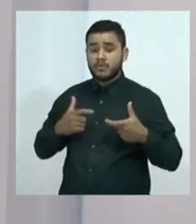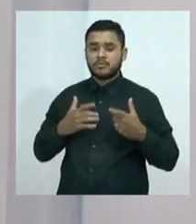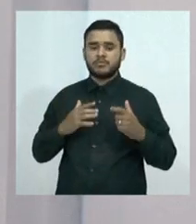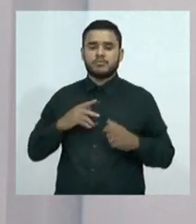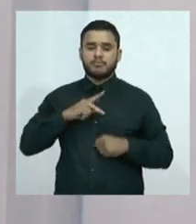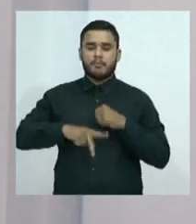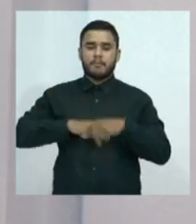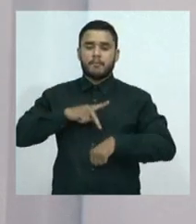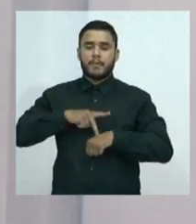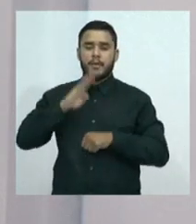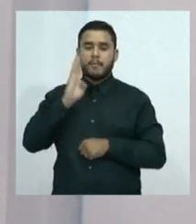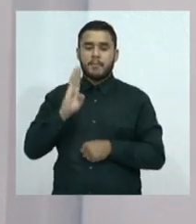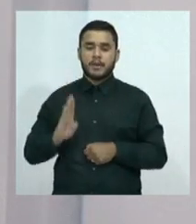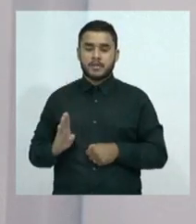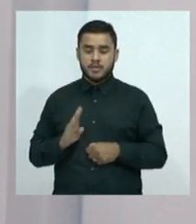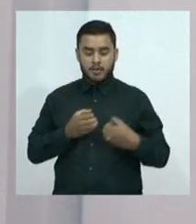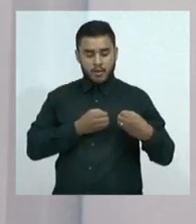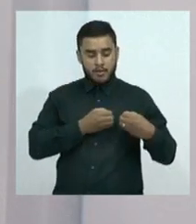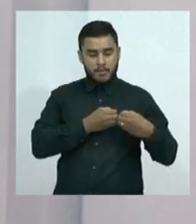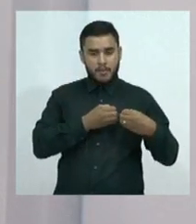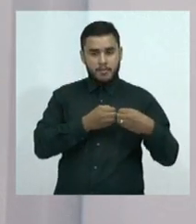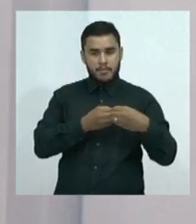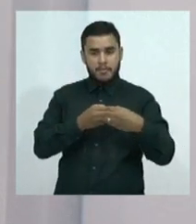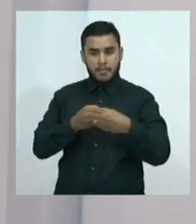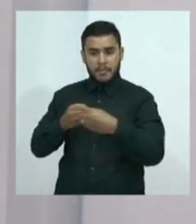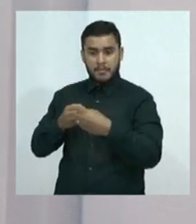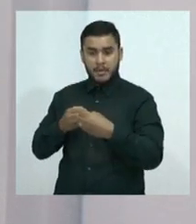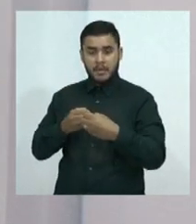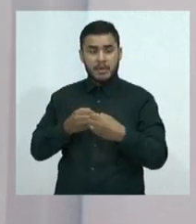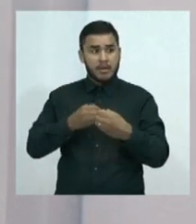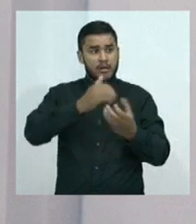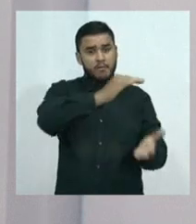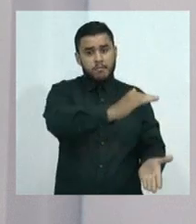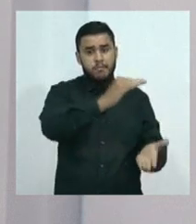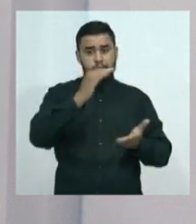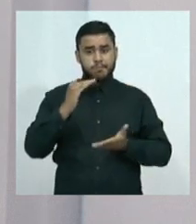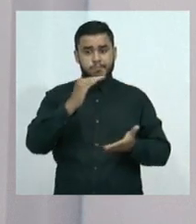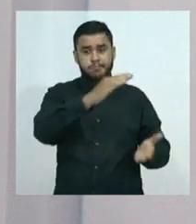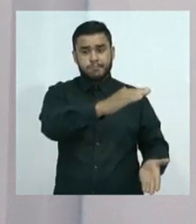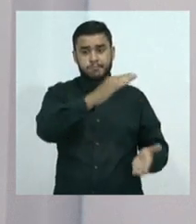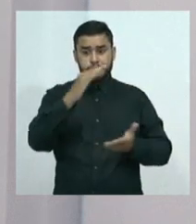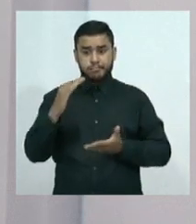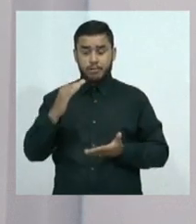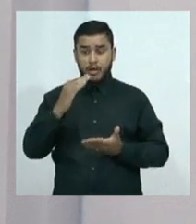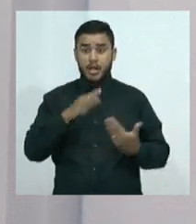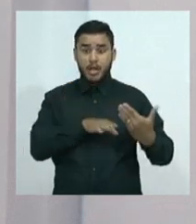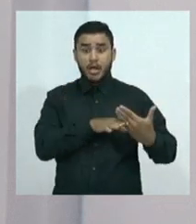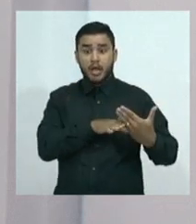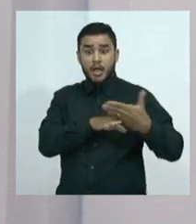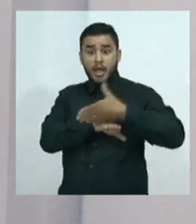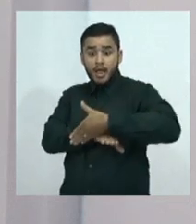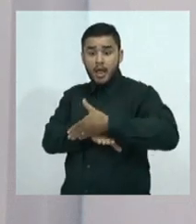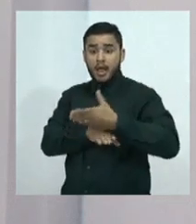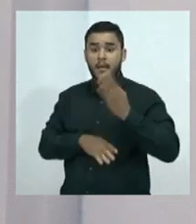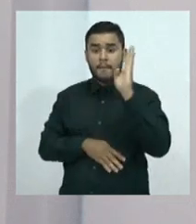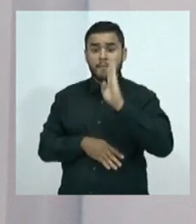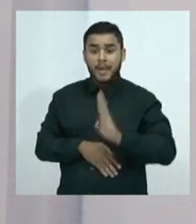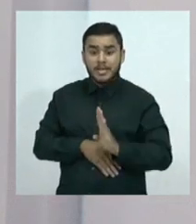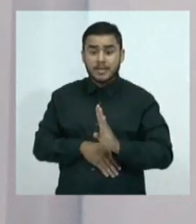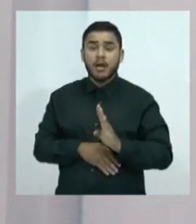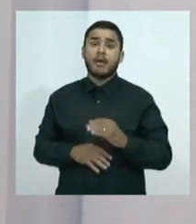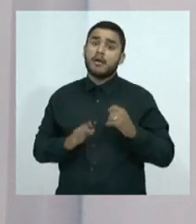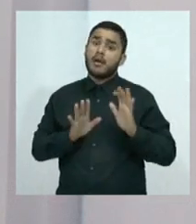Federal, evitando a entrada desses entorpecentes no Brasil. Porque uma vez que entra, já começa a distribuição e a